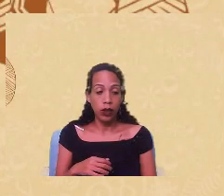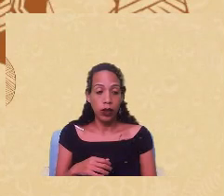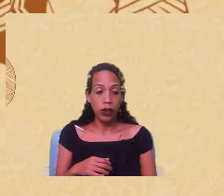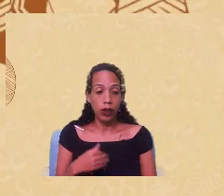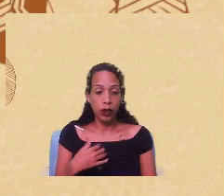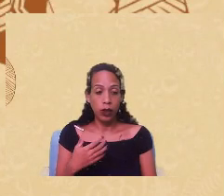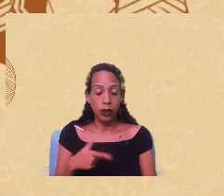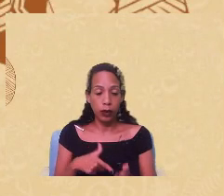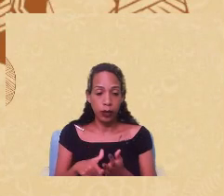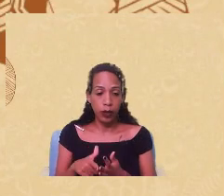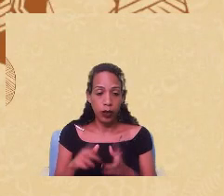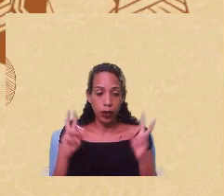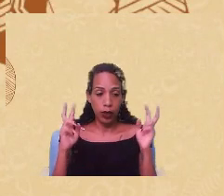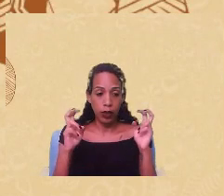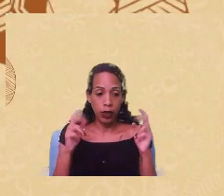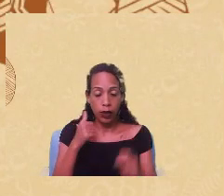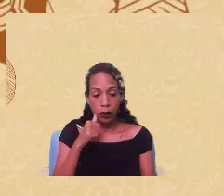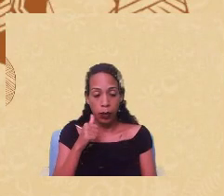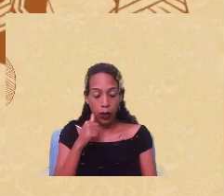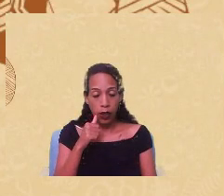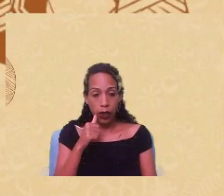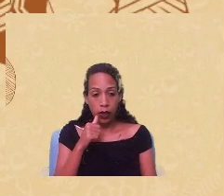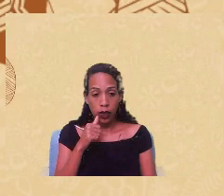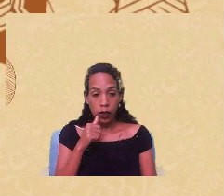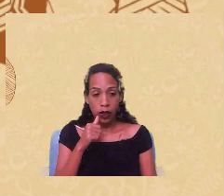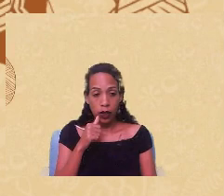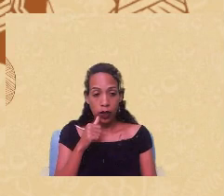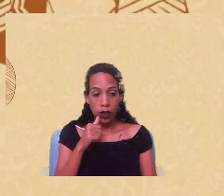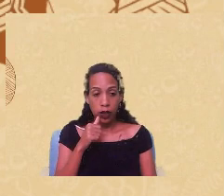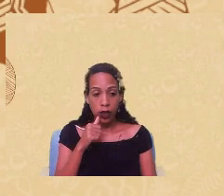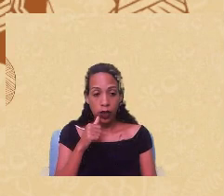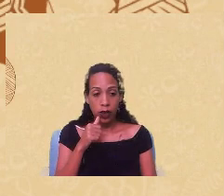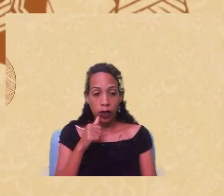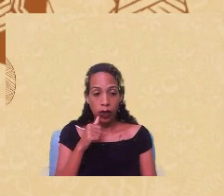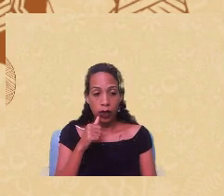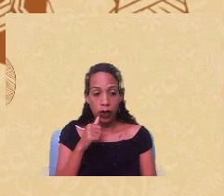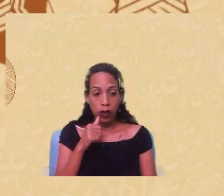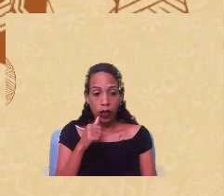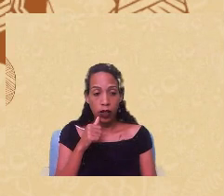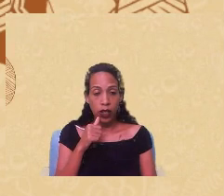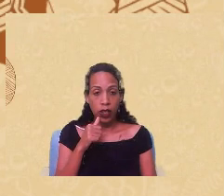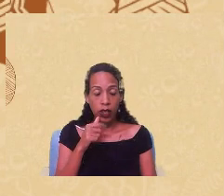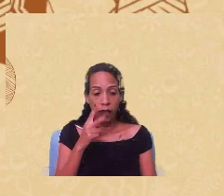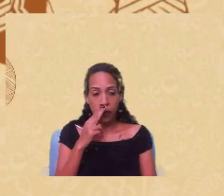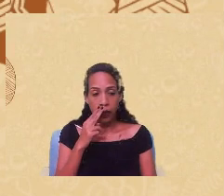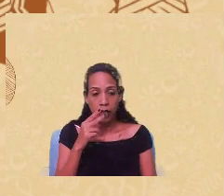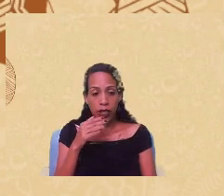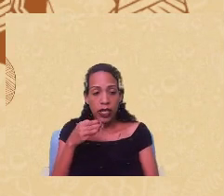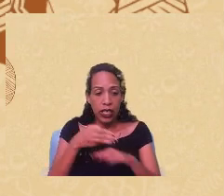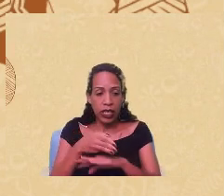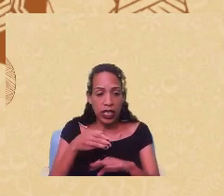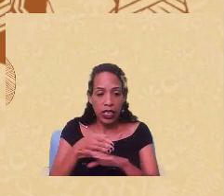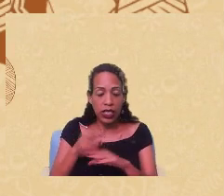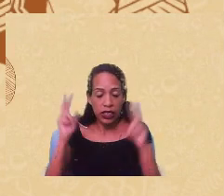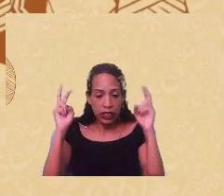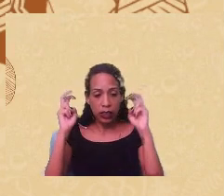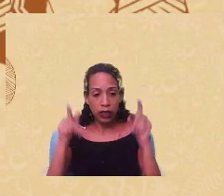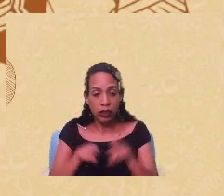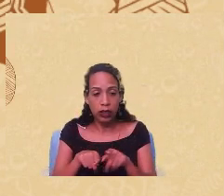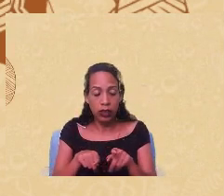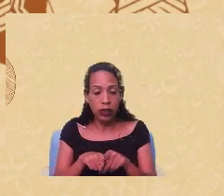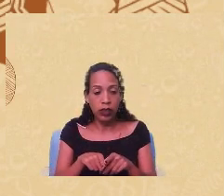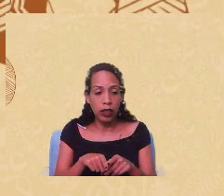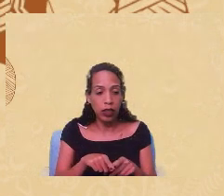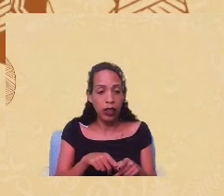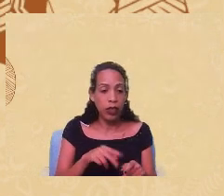questão feminina das mulheres me toca muito porque eu tenho uma menina de sete anos e a gente entra por esses assuntos do que é a